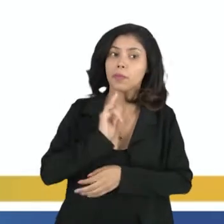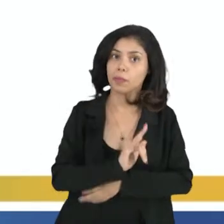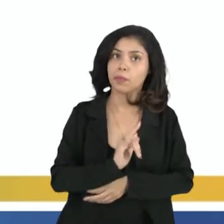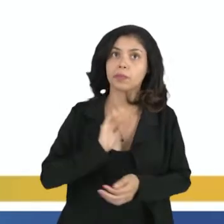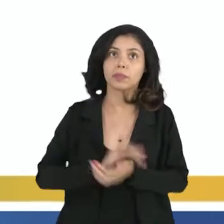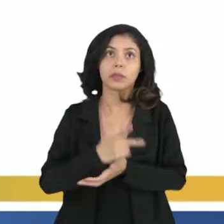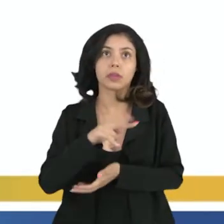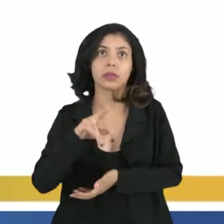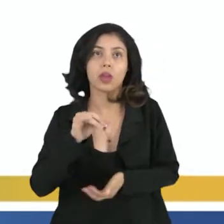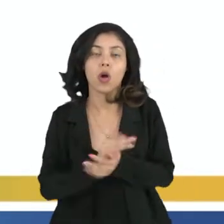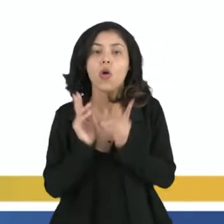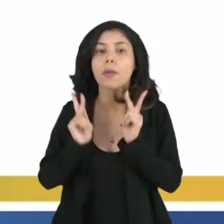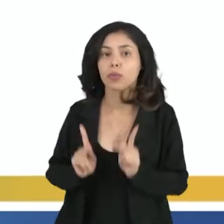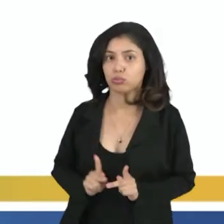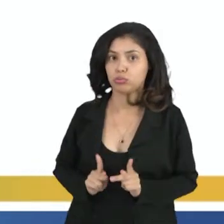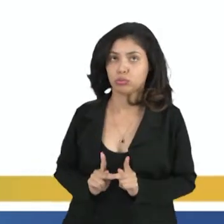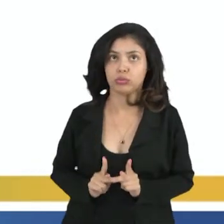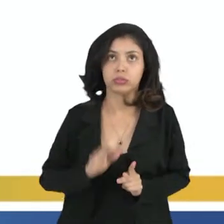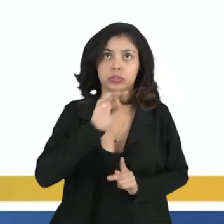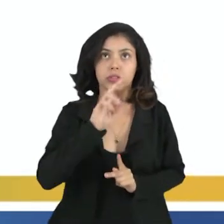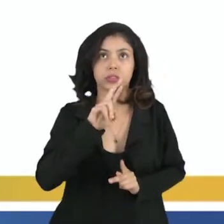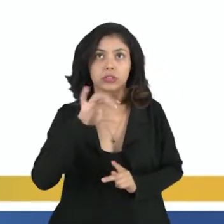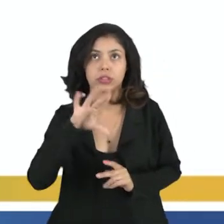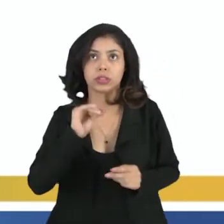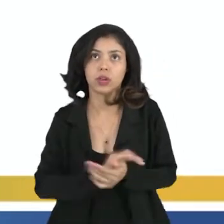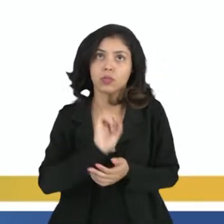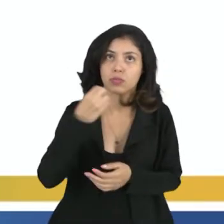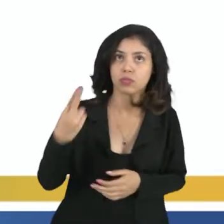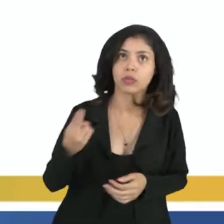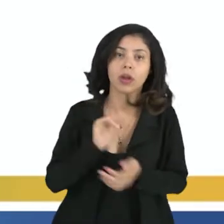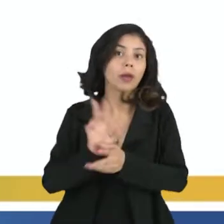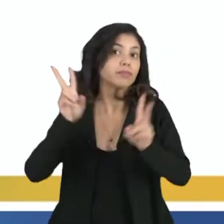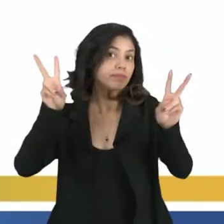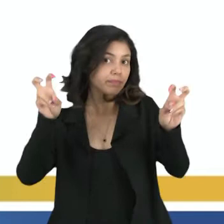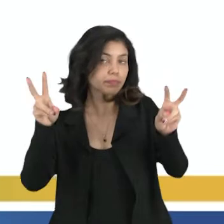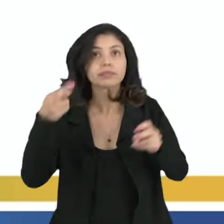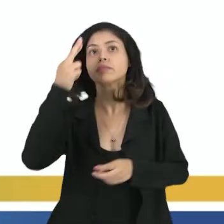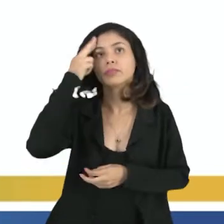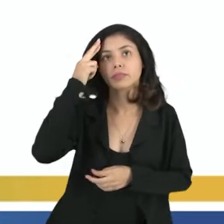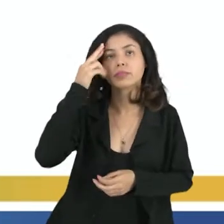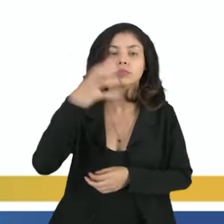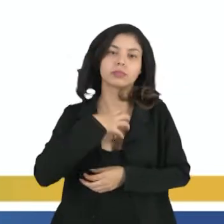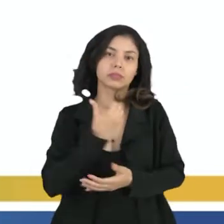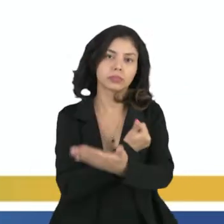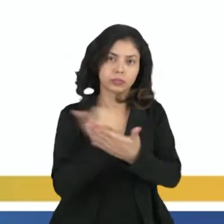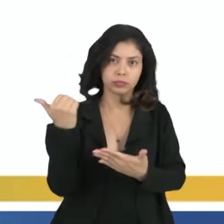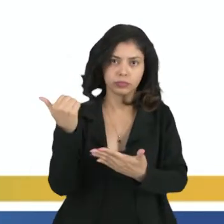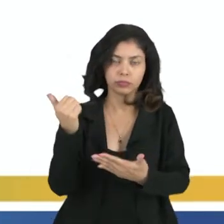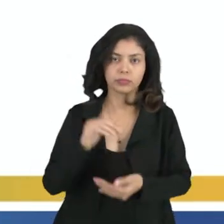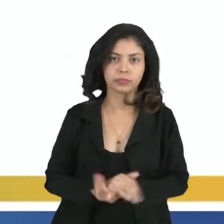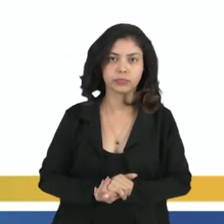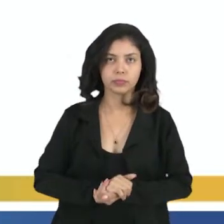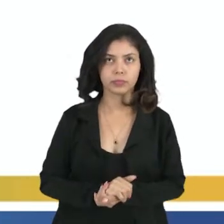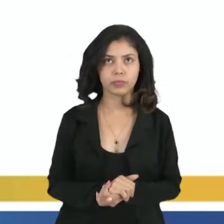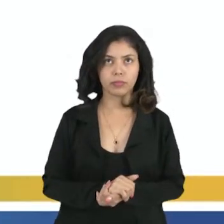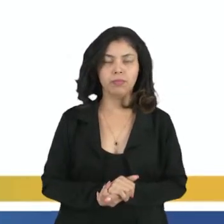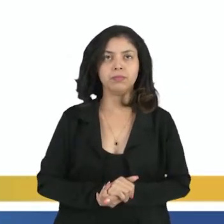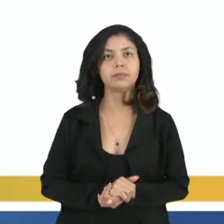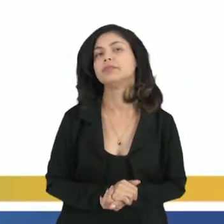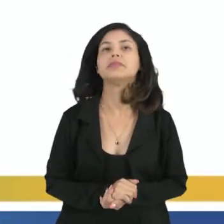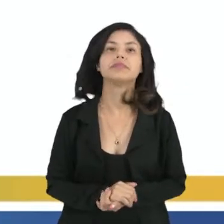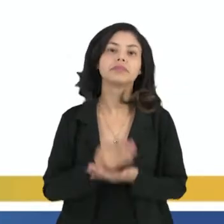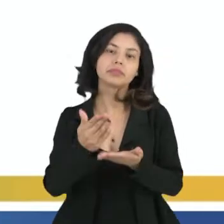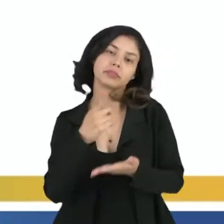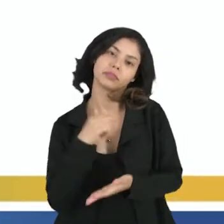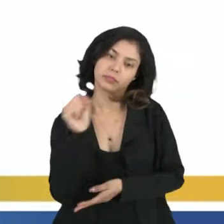seria o patos, e comportamento etos, né? Ou seja, em termos de razão, sentimento e ação, né? Então,